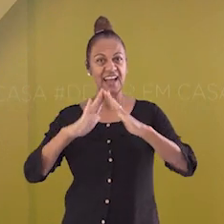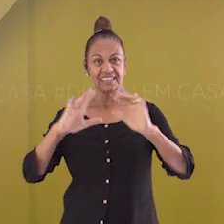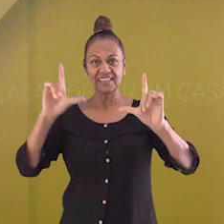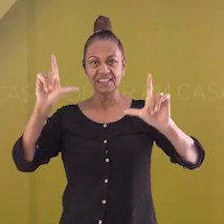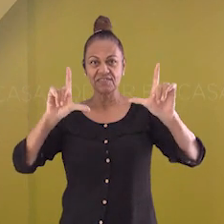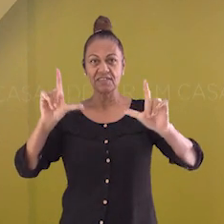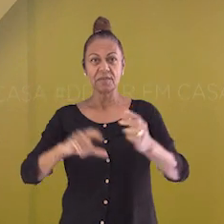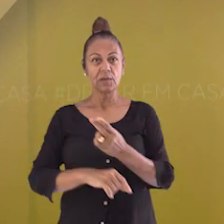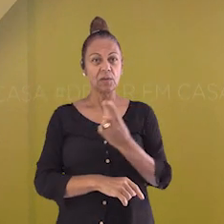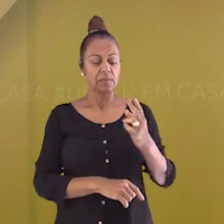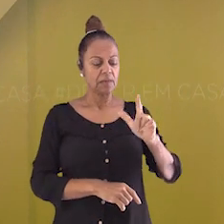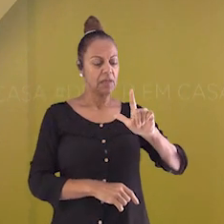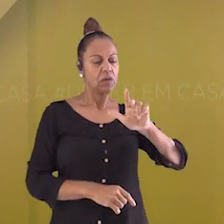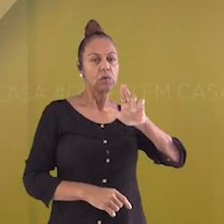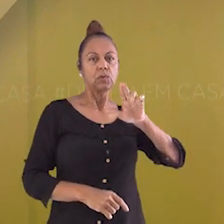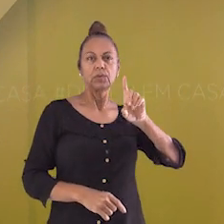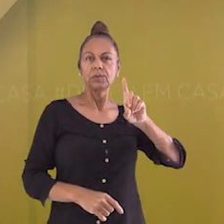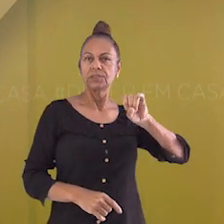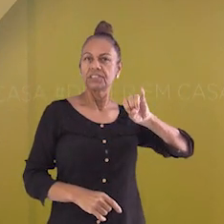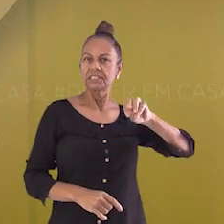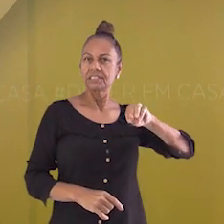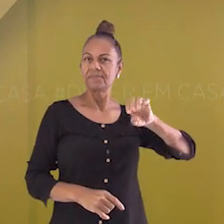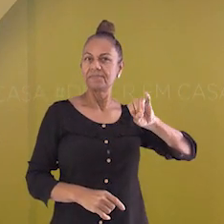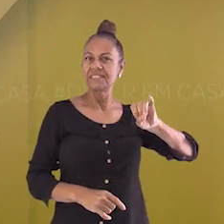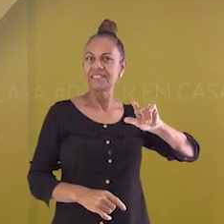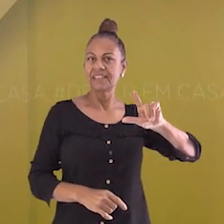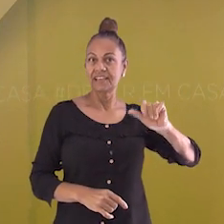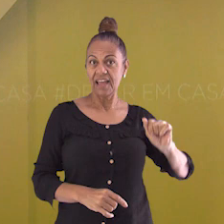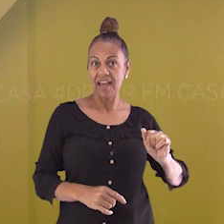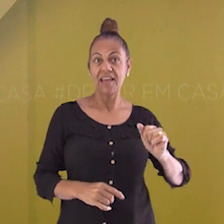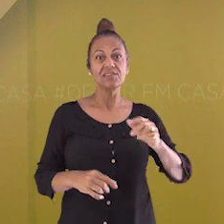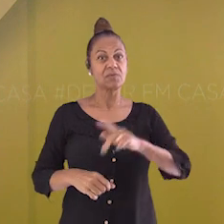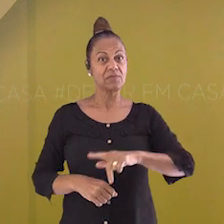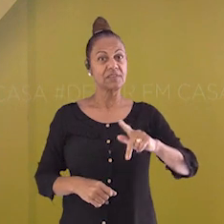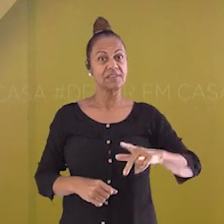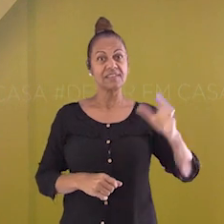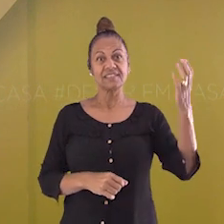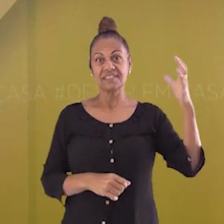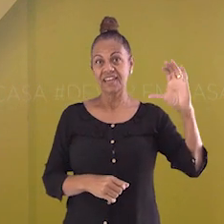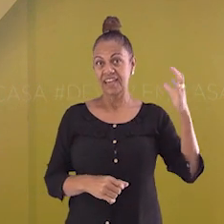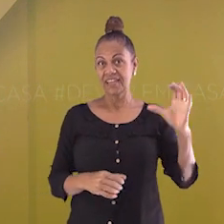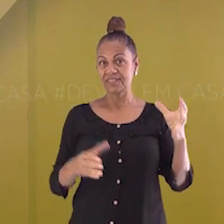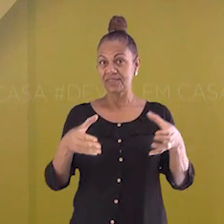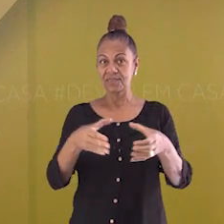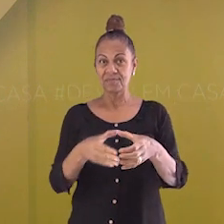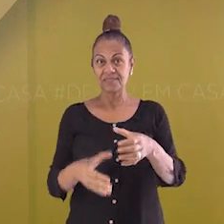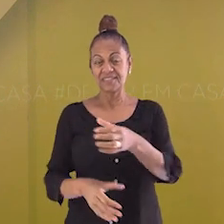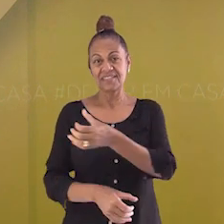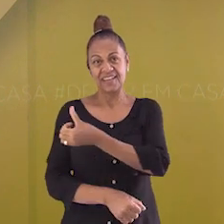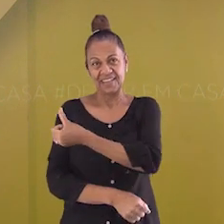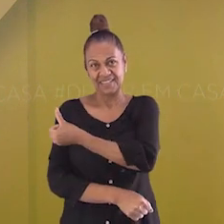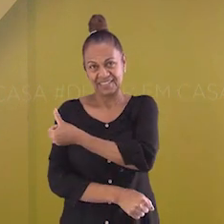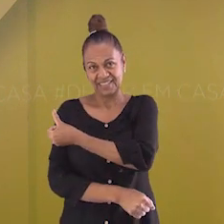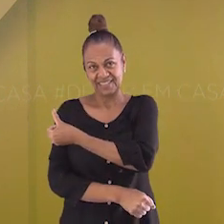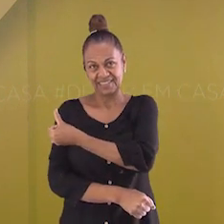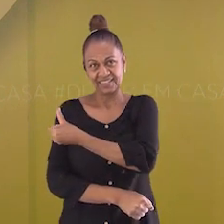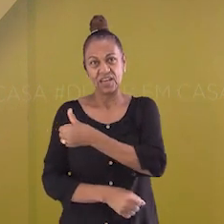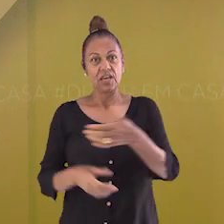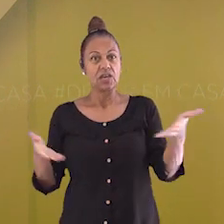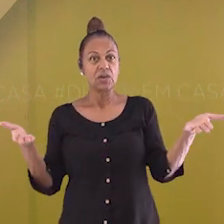Meu nome é Ludmilla e eu sou professora de ciência do sexto ano dos anos finais do ensino fundamental.